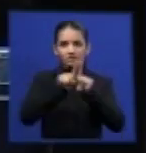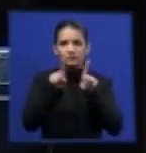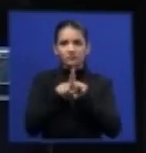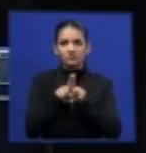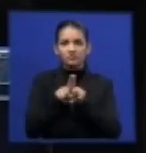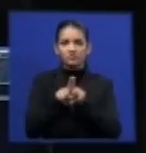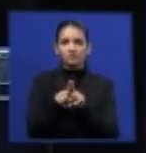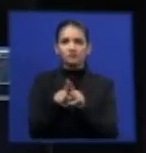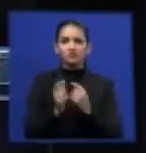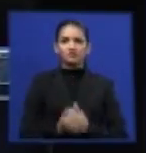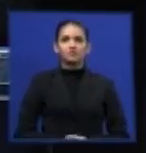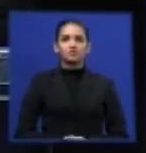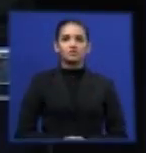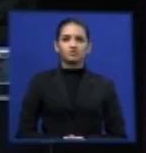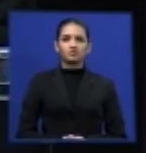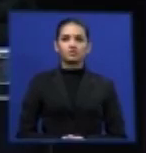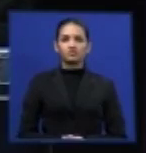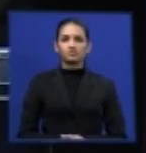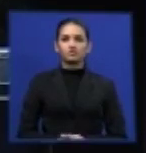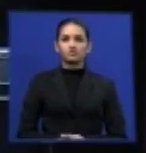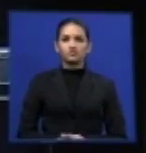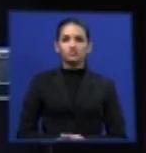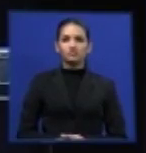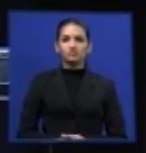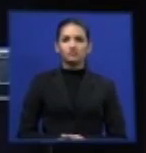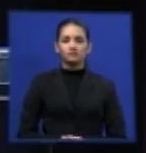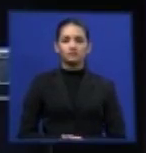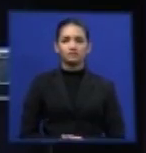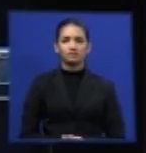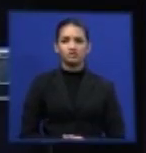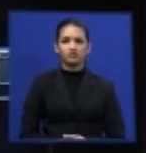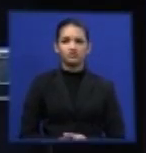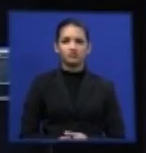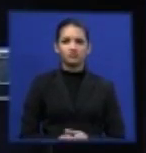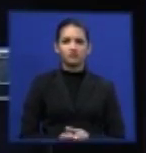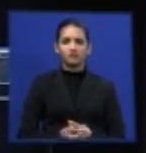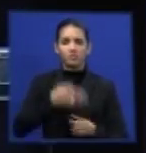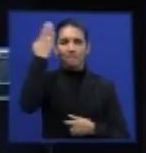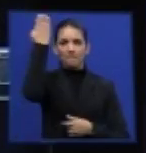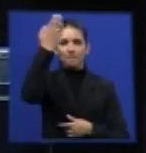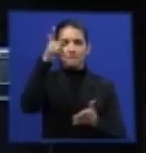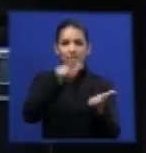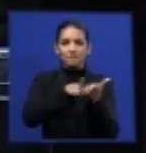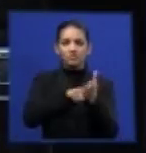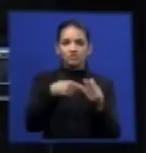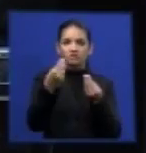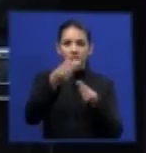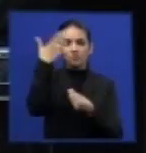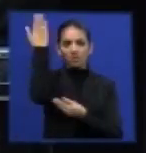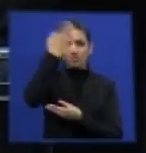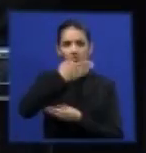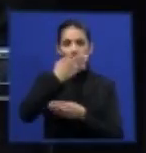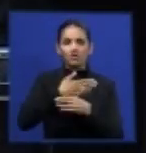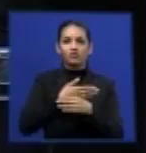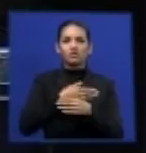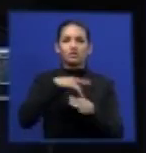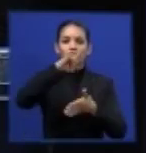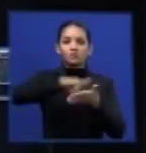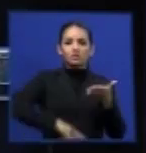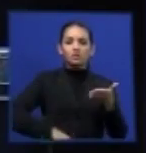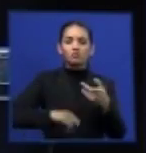sentença, eu acordo da lavra, da relatoria do senhor desmagador federal